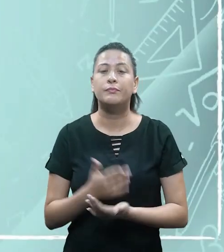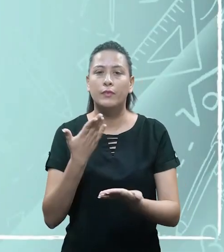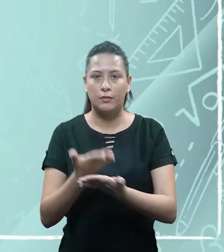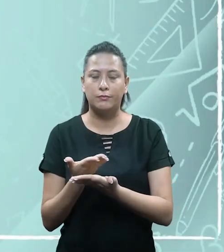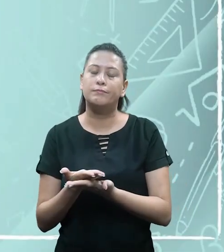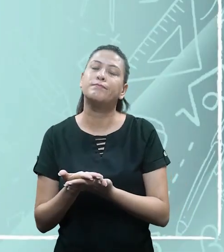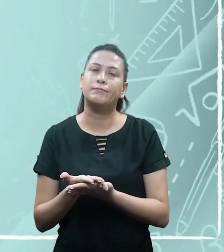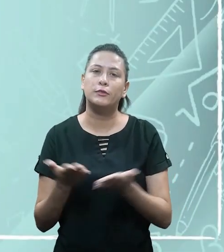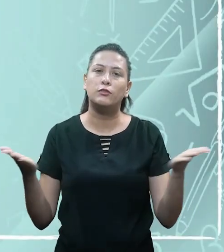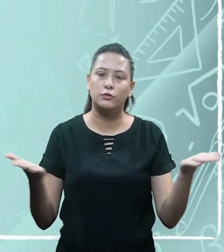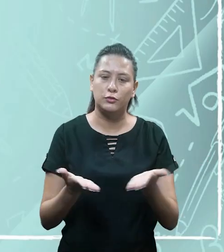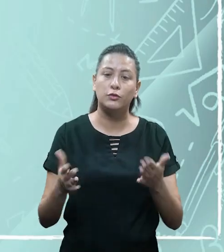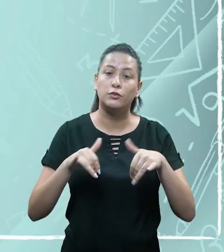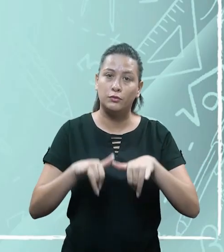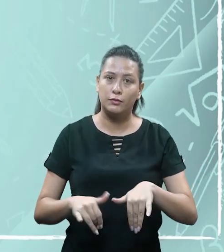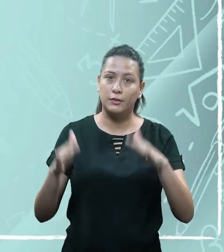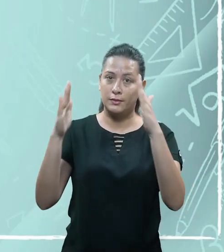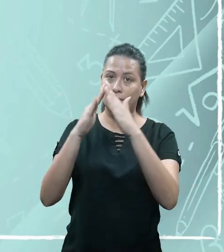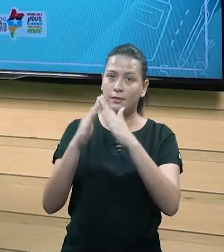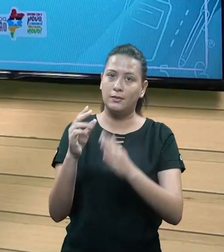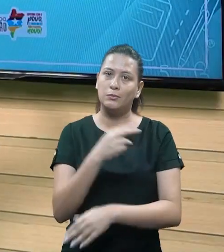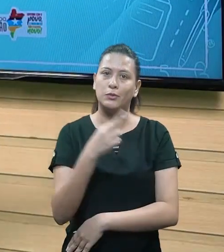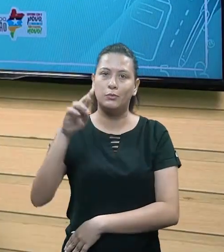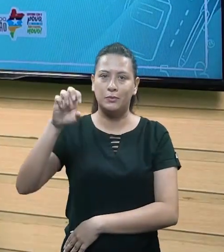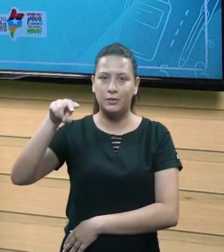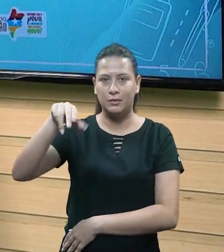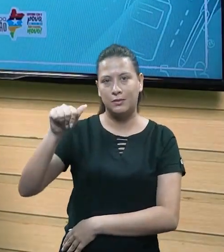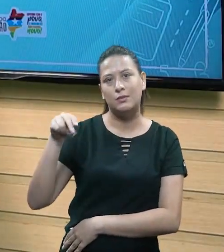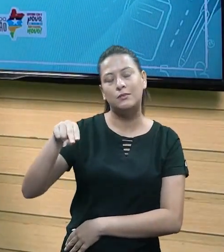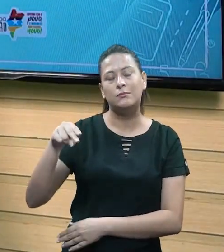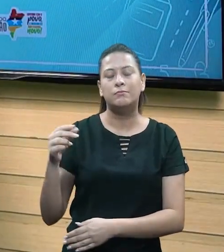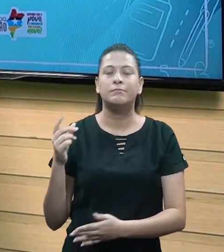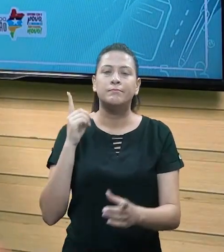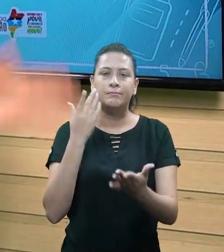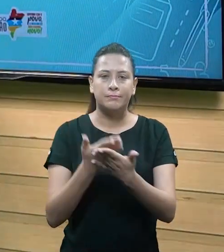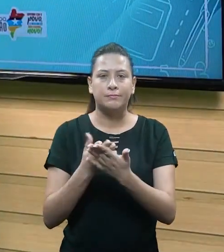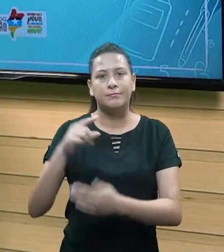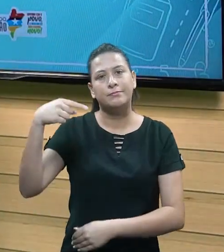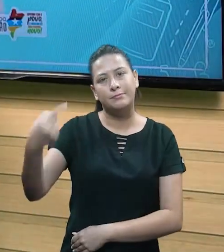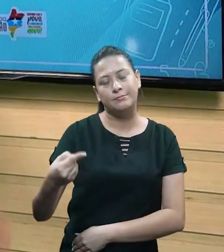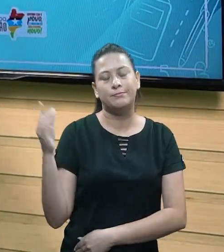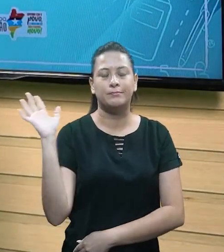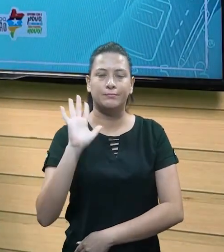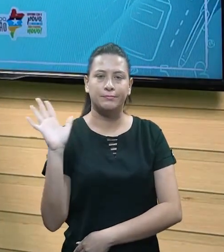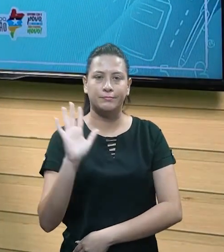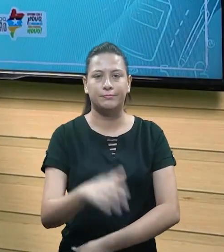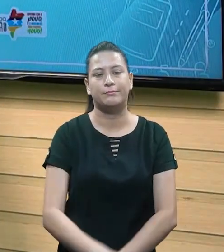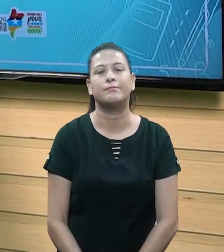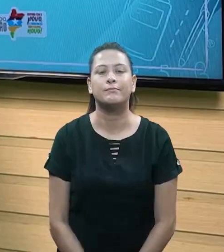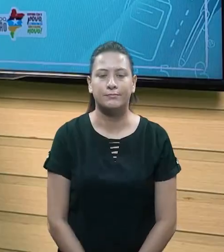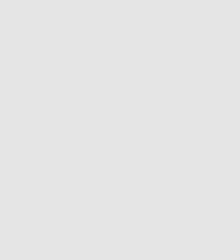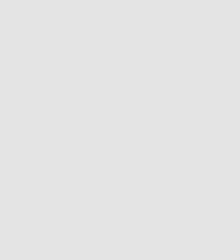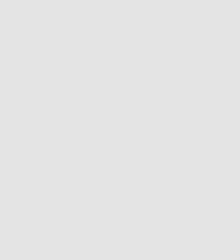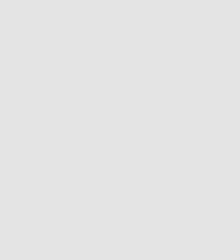Então meus queridos, essa é a nossa aula de hoje, muito obrigado, fique em casa, sou o professor Renan Robson e até a próxima. Tchau, tchau.